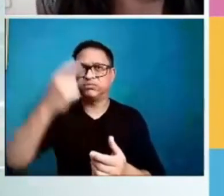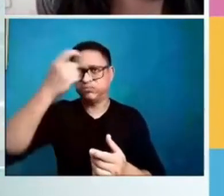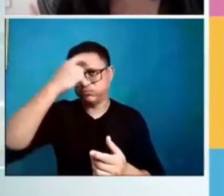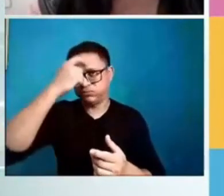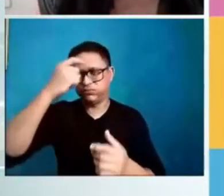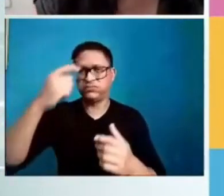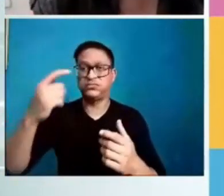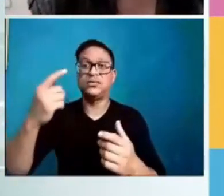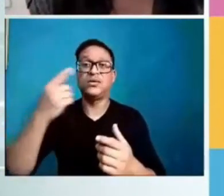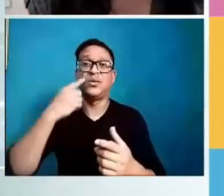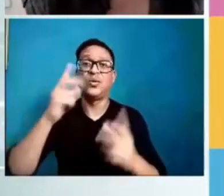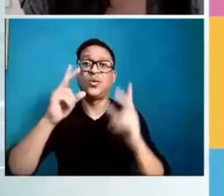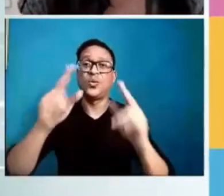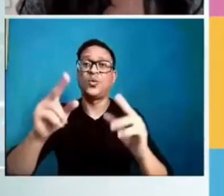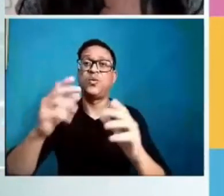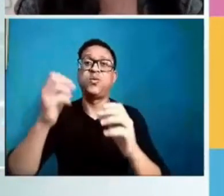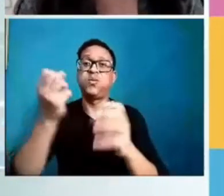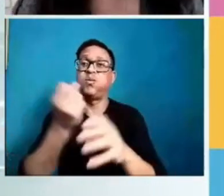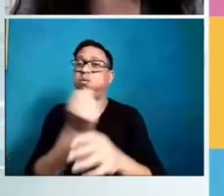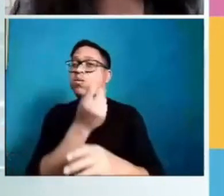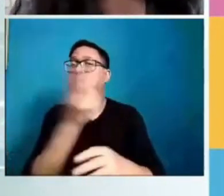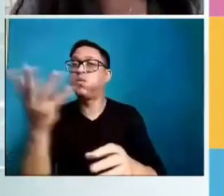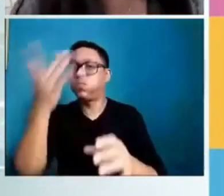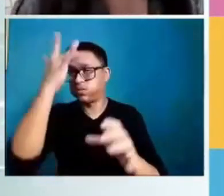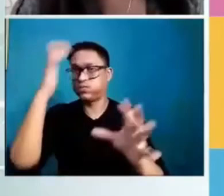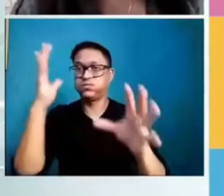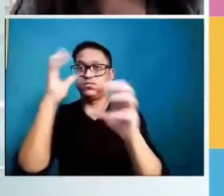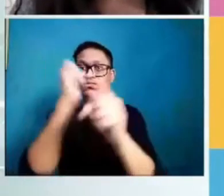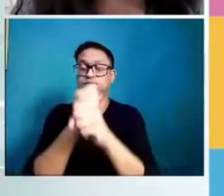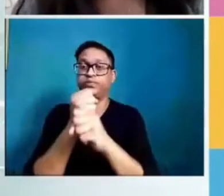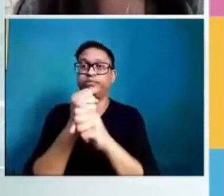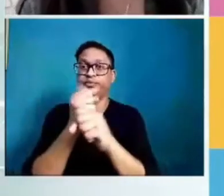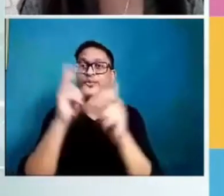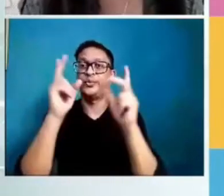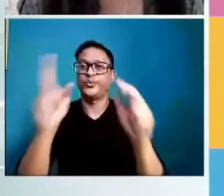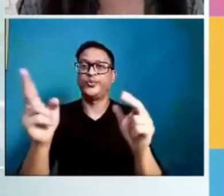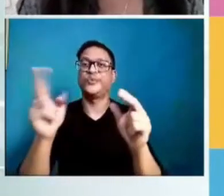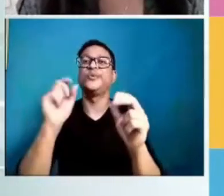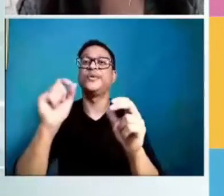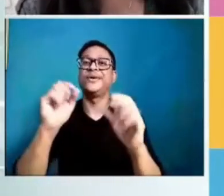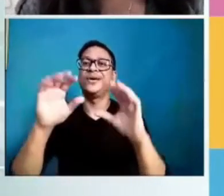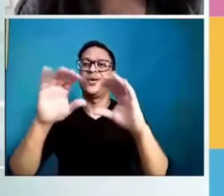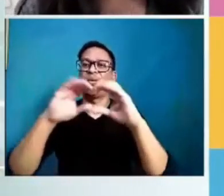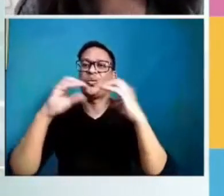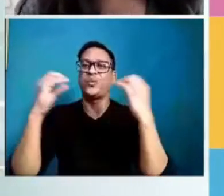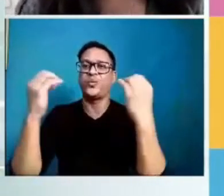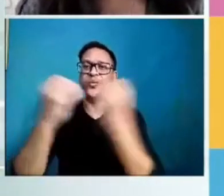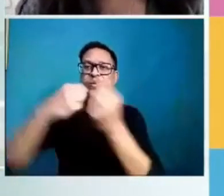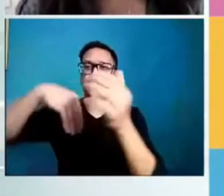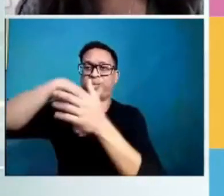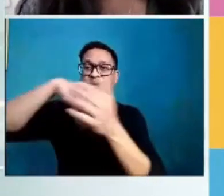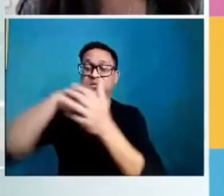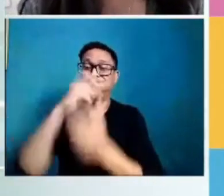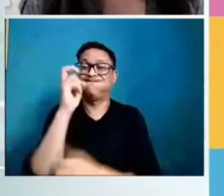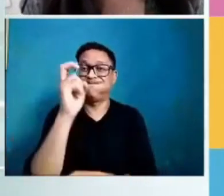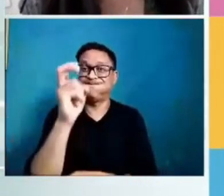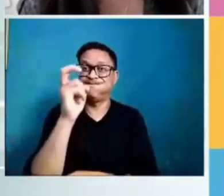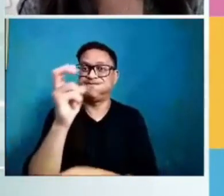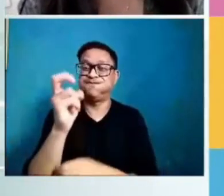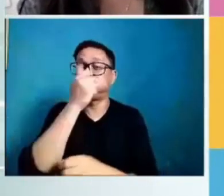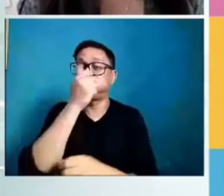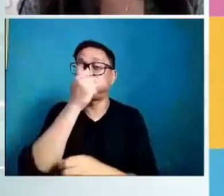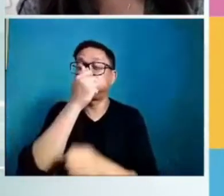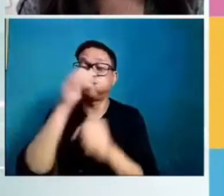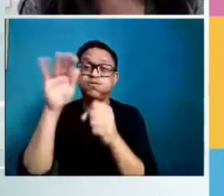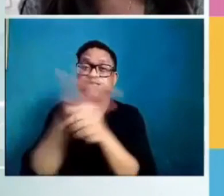maracanãs lotados. Gente, a gente precisa fazer algo sobre isso. Por que isso está acontecendo? Por que as